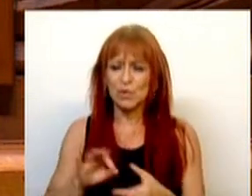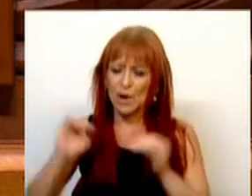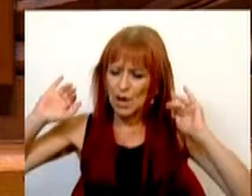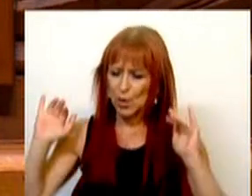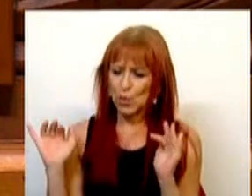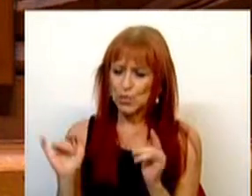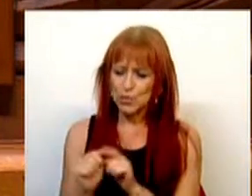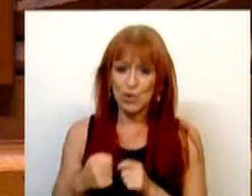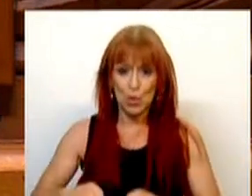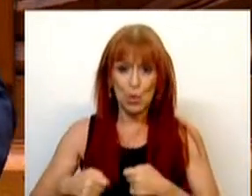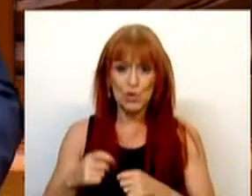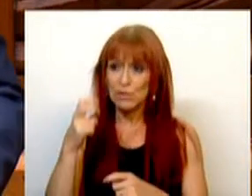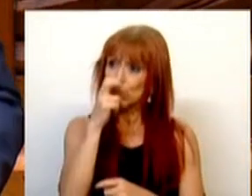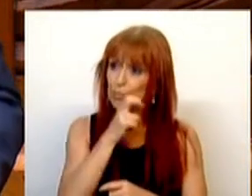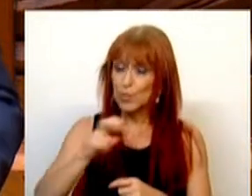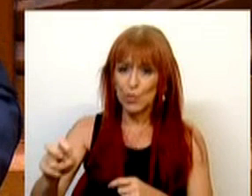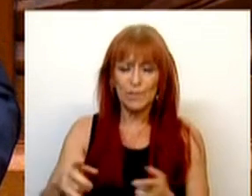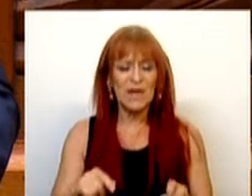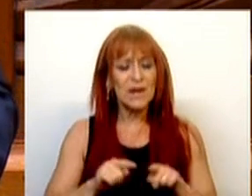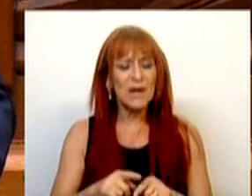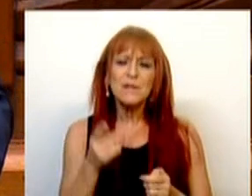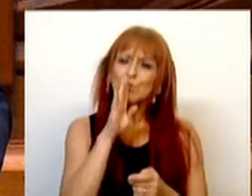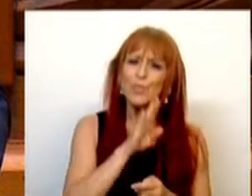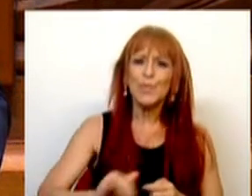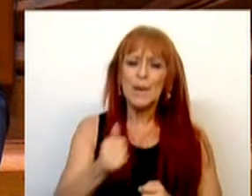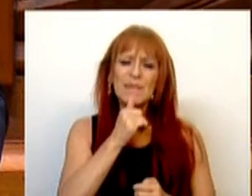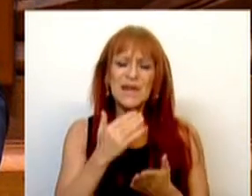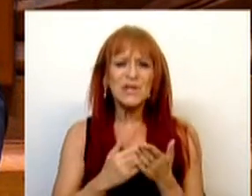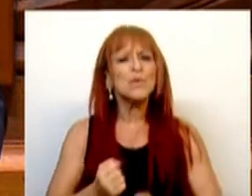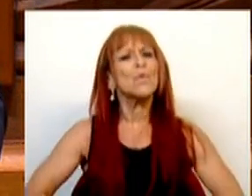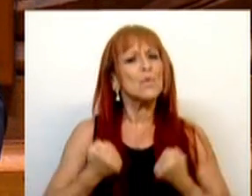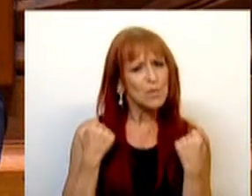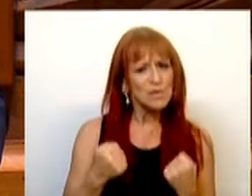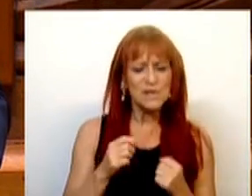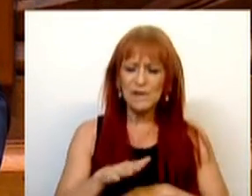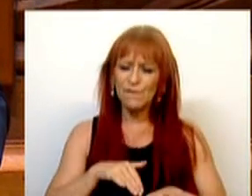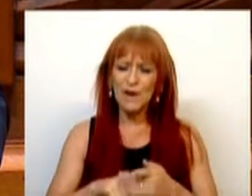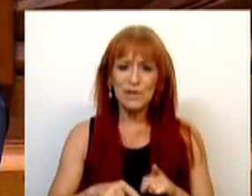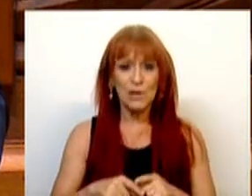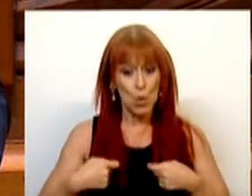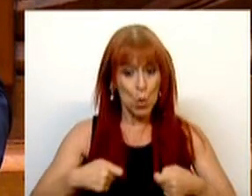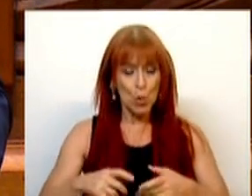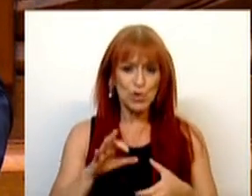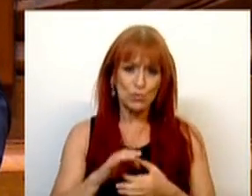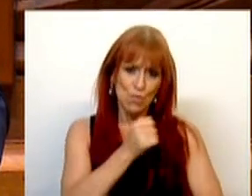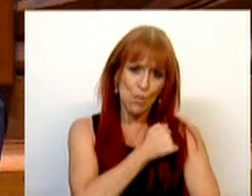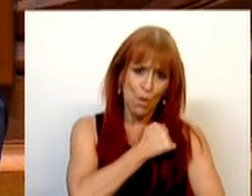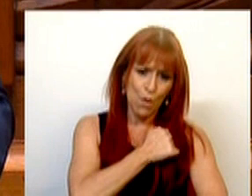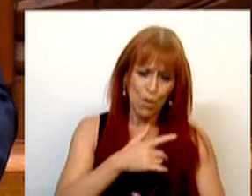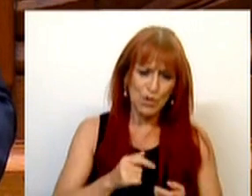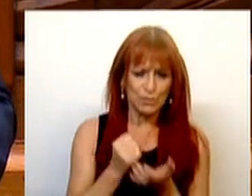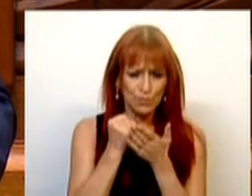redução dos custos da energia e com a implementação de medidas capazes de fazer face aos custos com a habitação